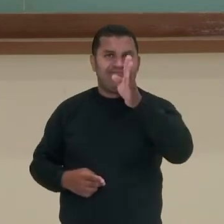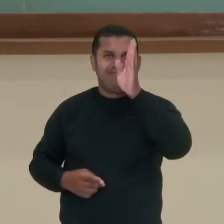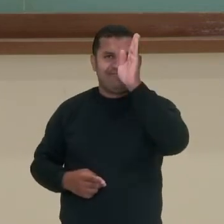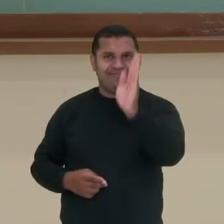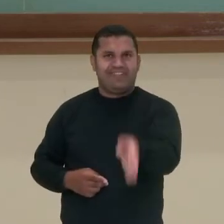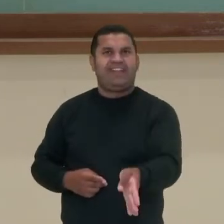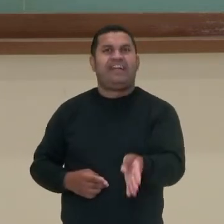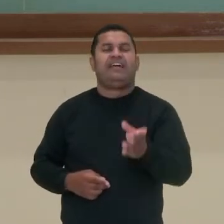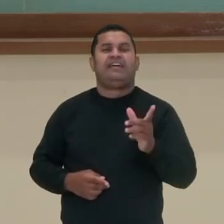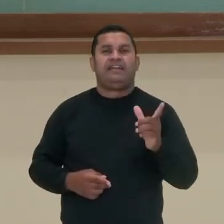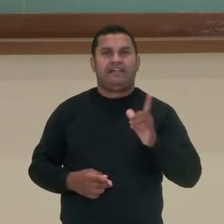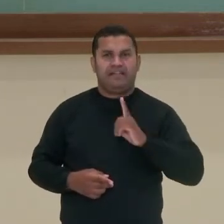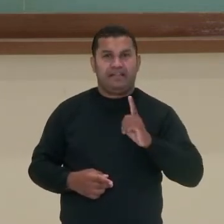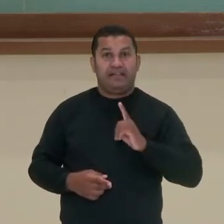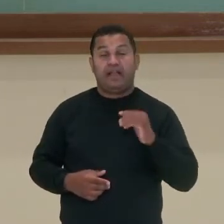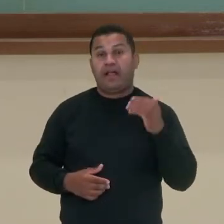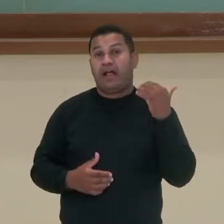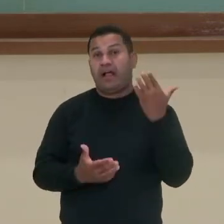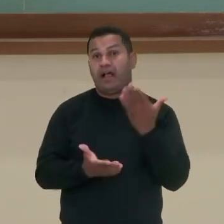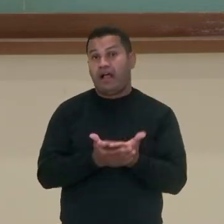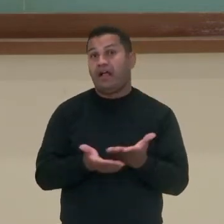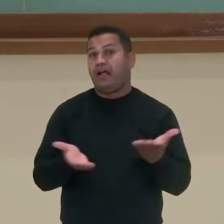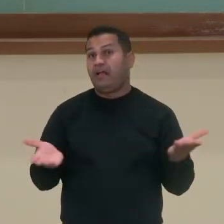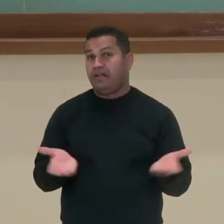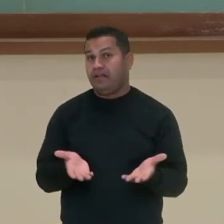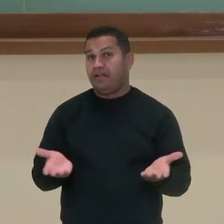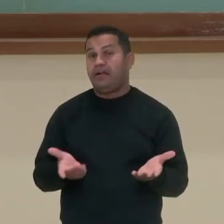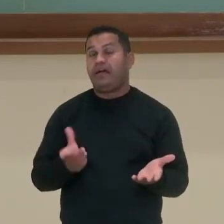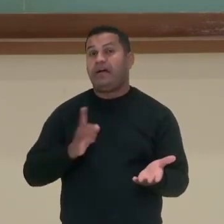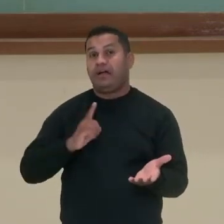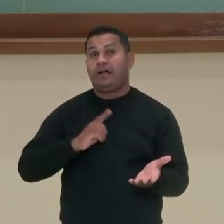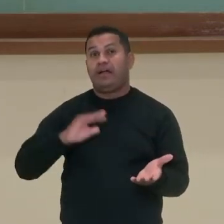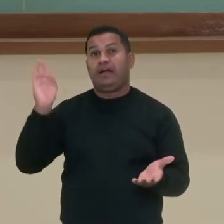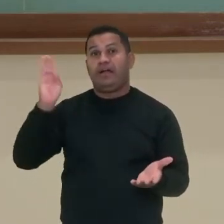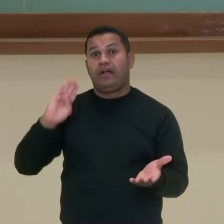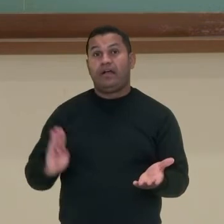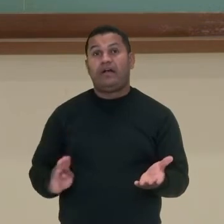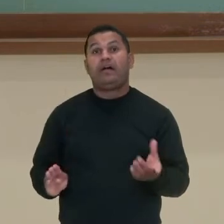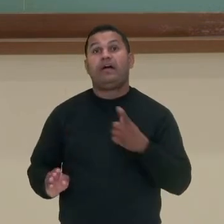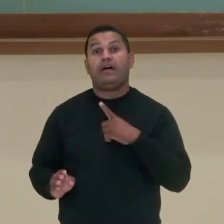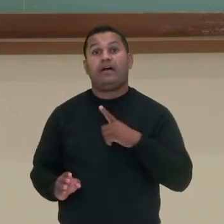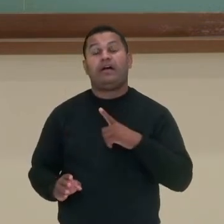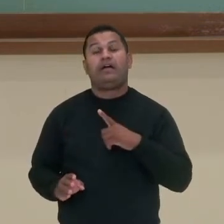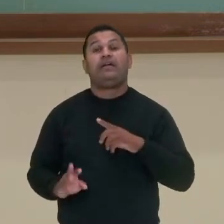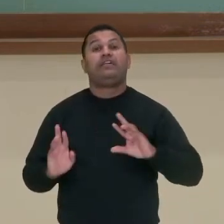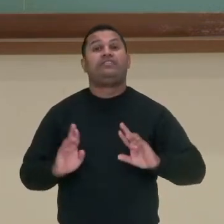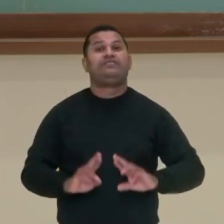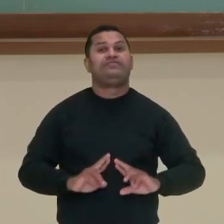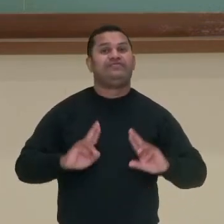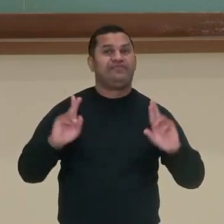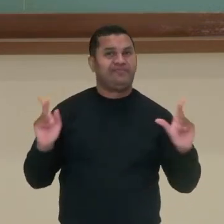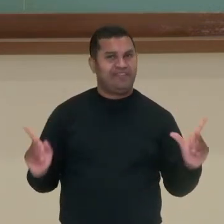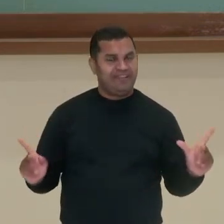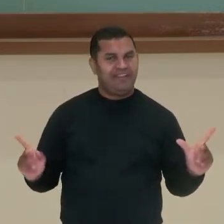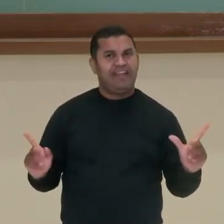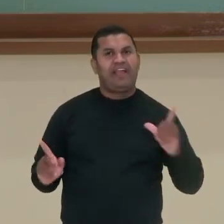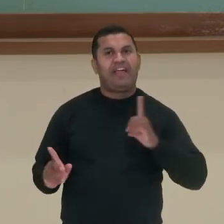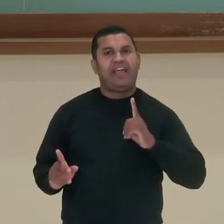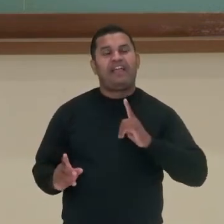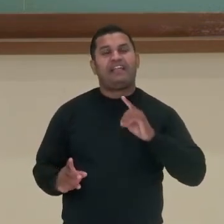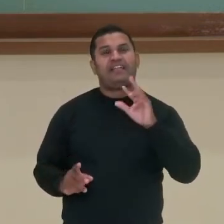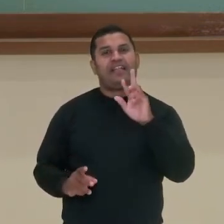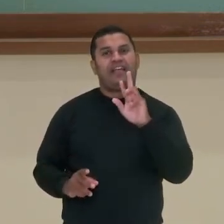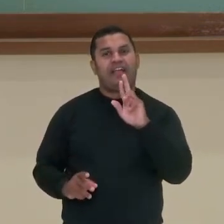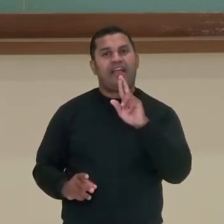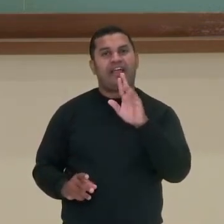política. A atualidade, no Brasil, por exemplo, a democracia é representativa, apesar de que nós utilizamos uma